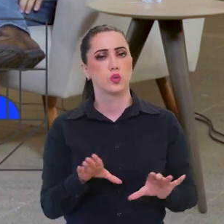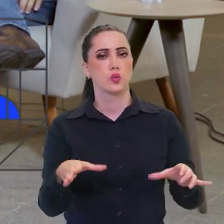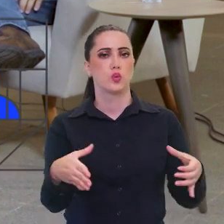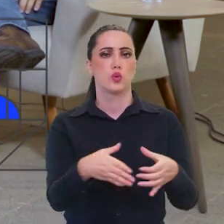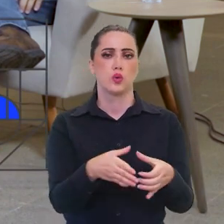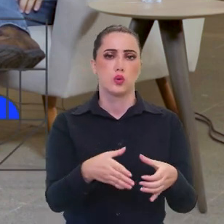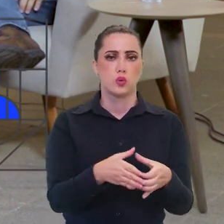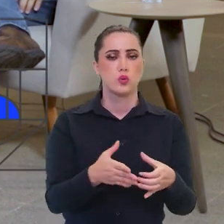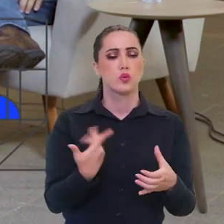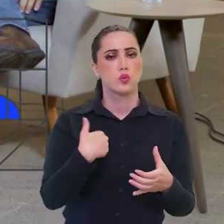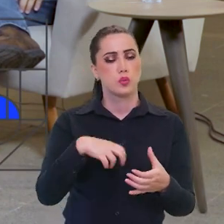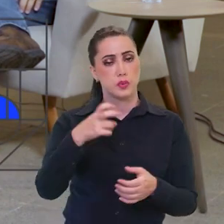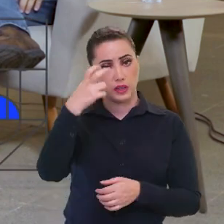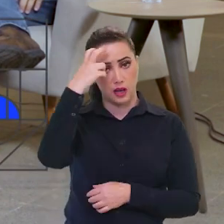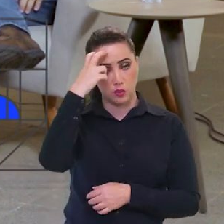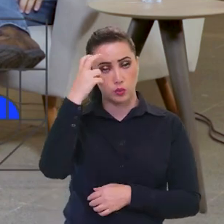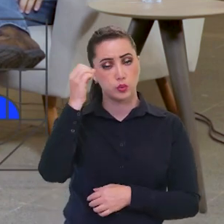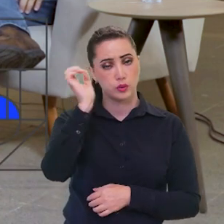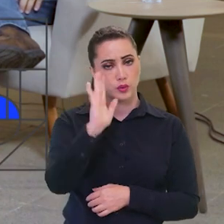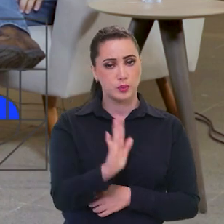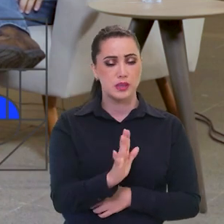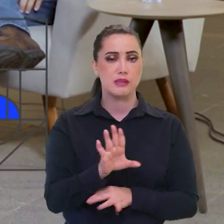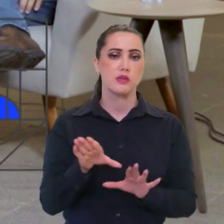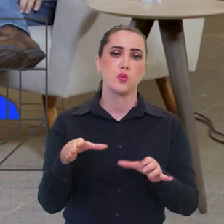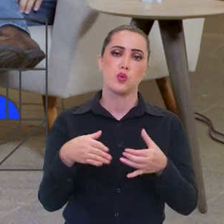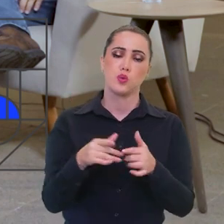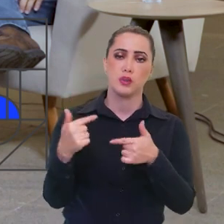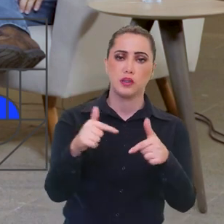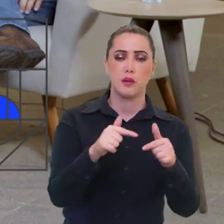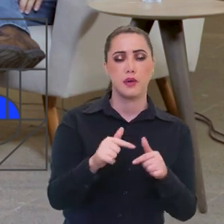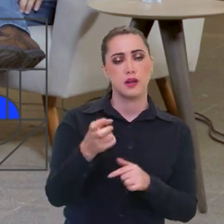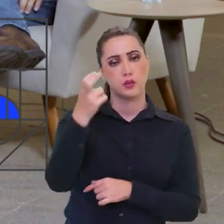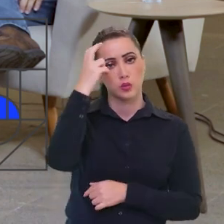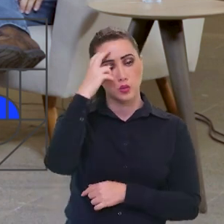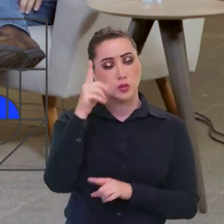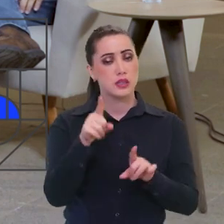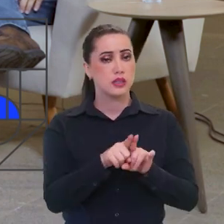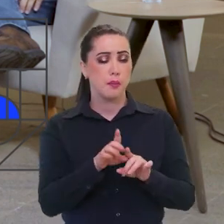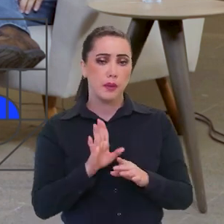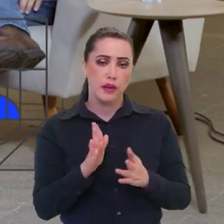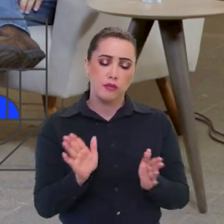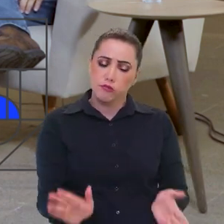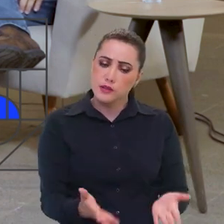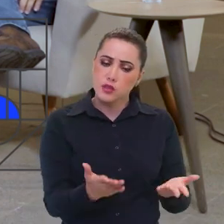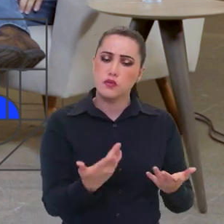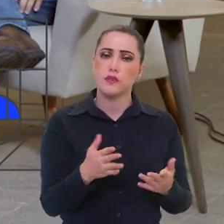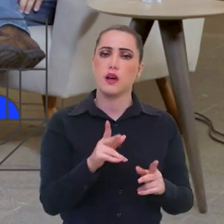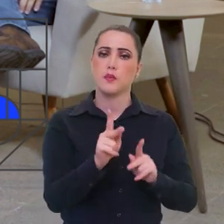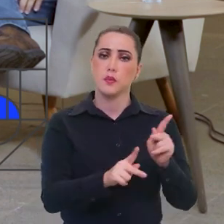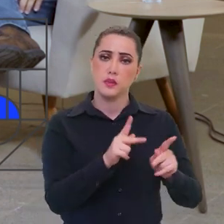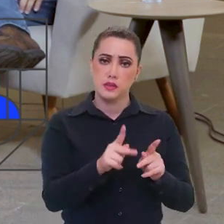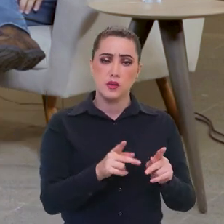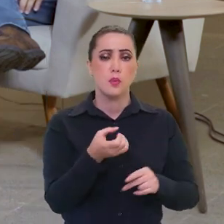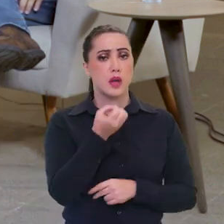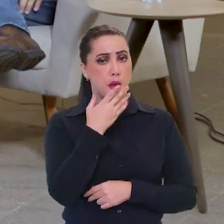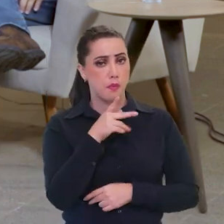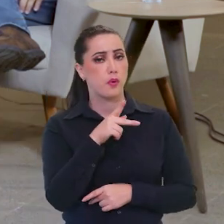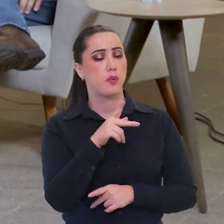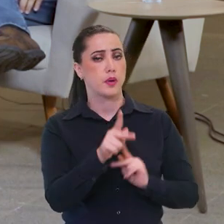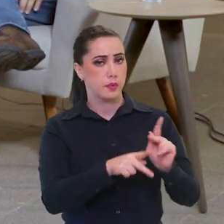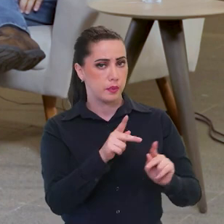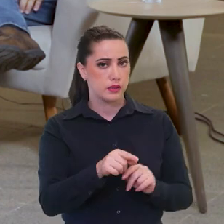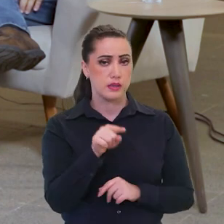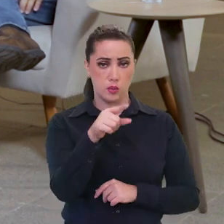o setor da cultura do Brasil, os agentes culturais e a população, porque a população lucra com isso.